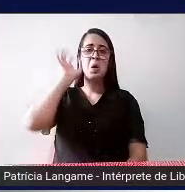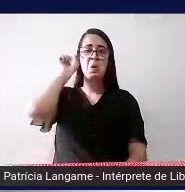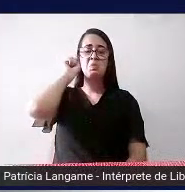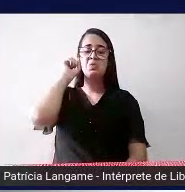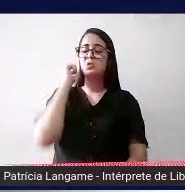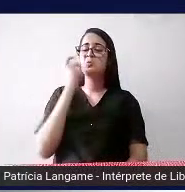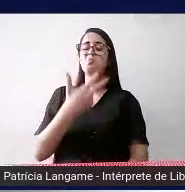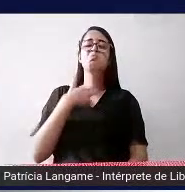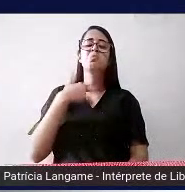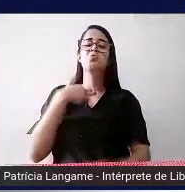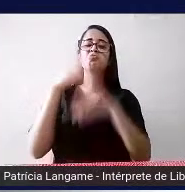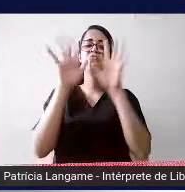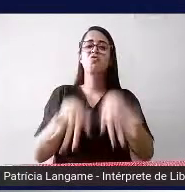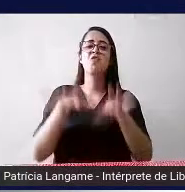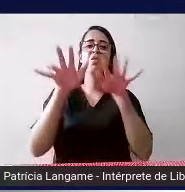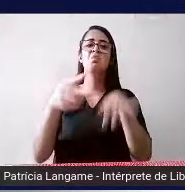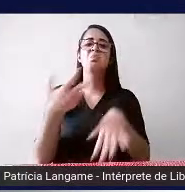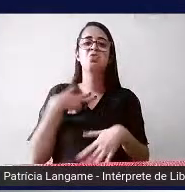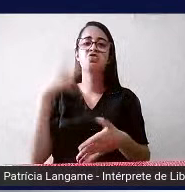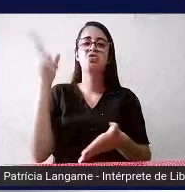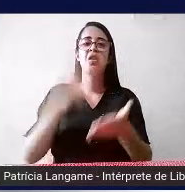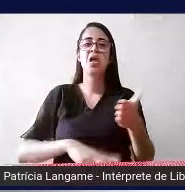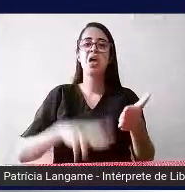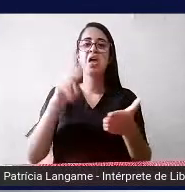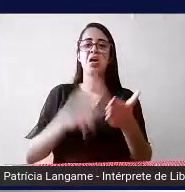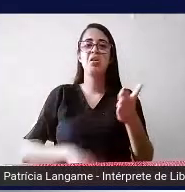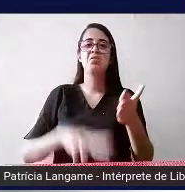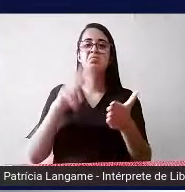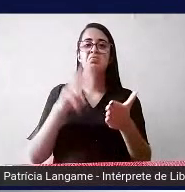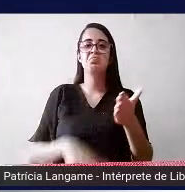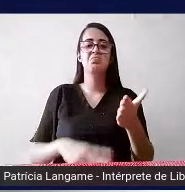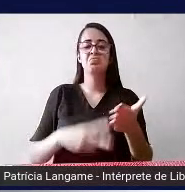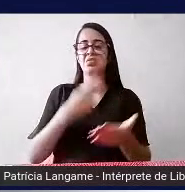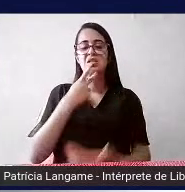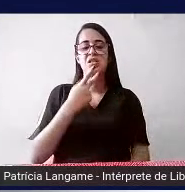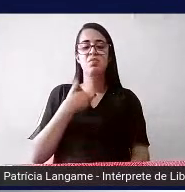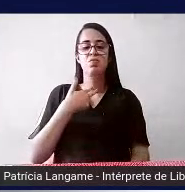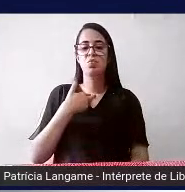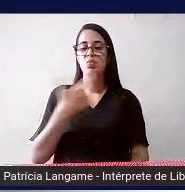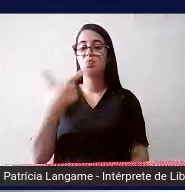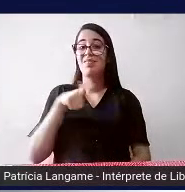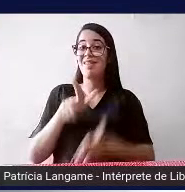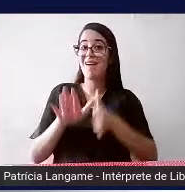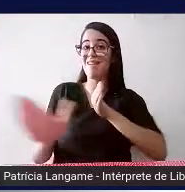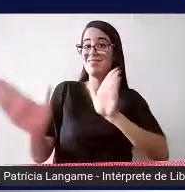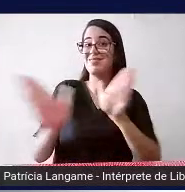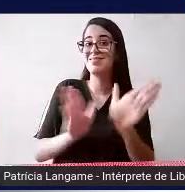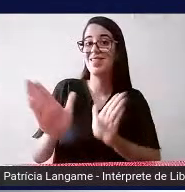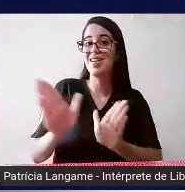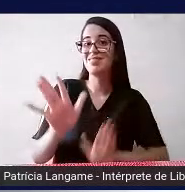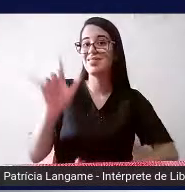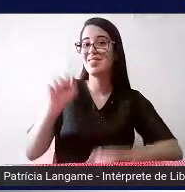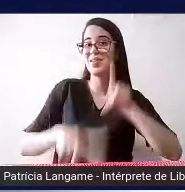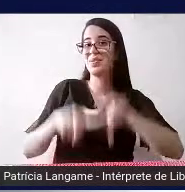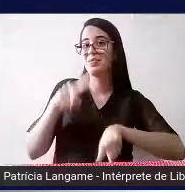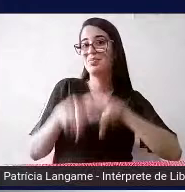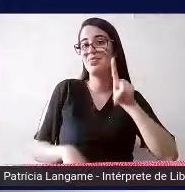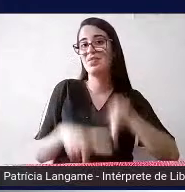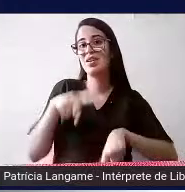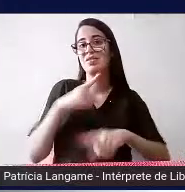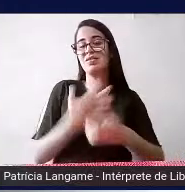se ele não pode ler não é que ele não possa mas se ele não tem acesso a esses recursos nas aulas